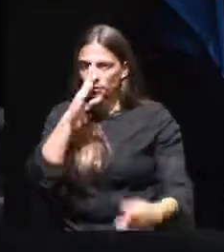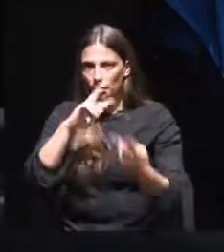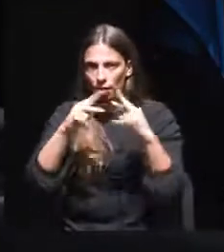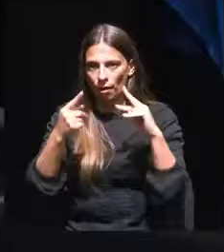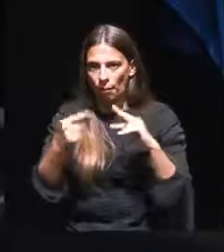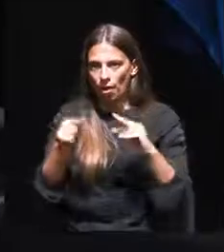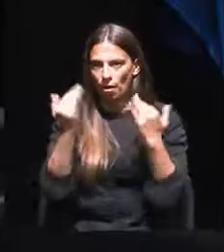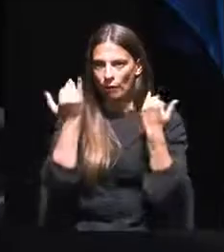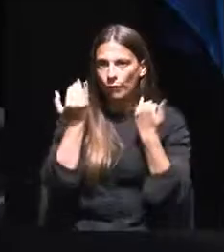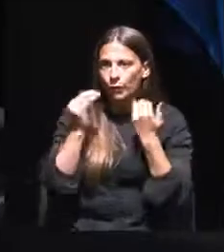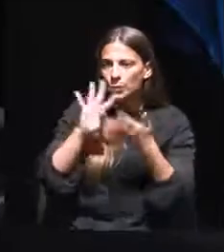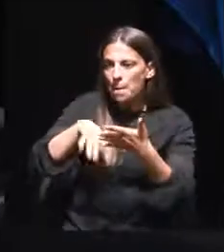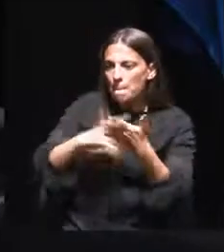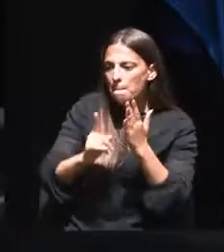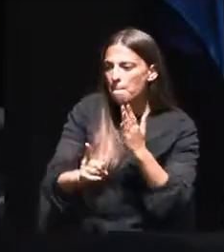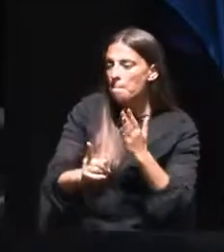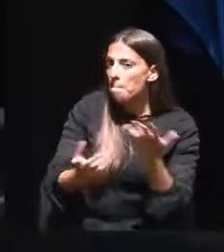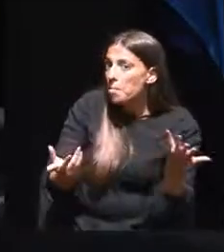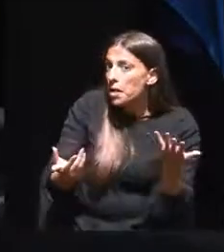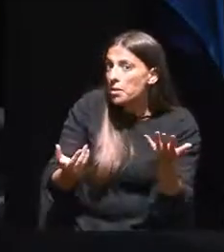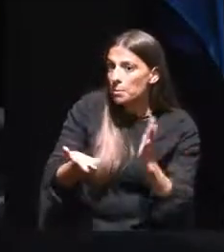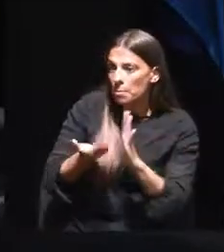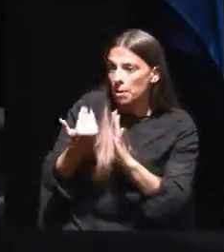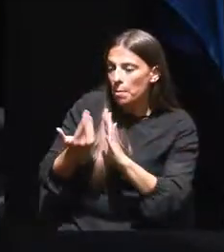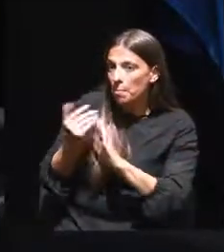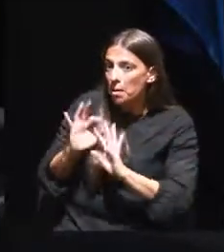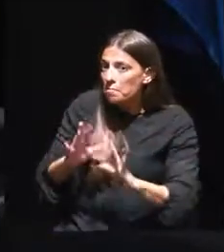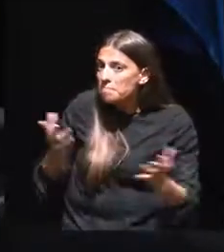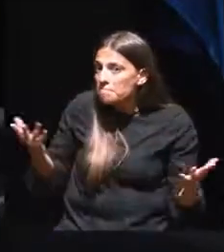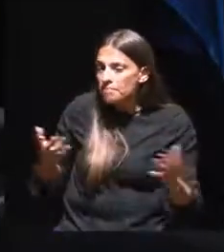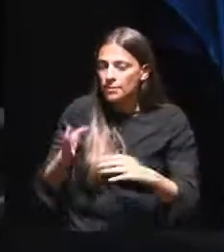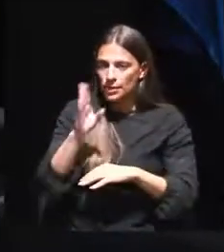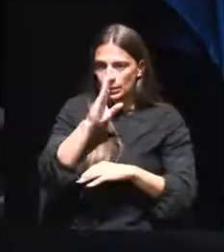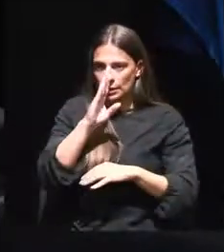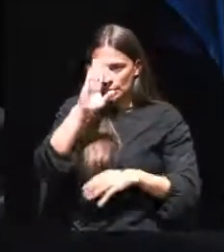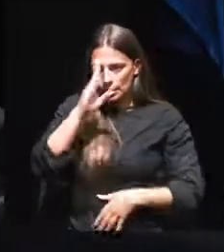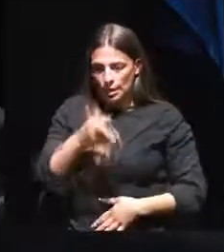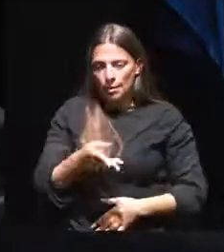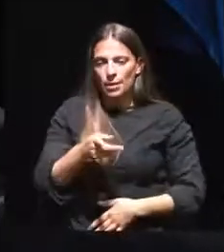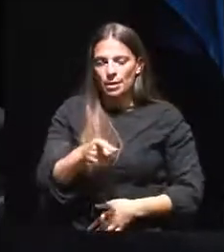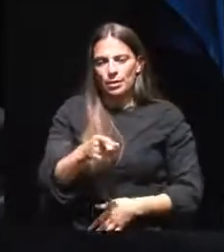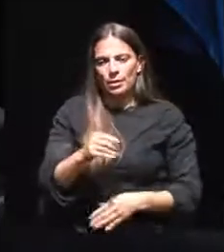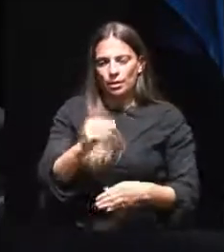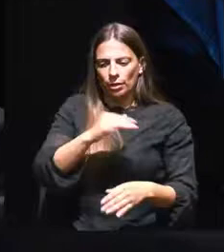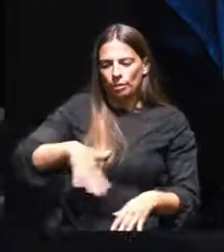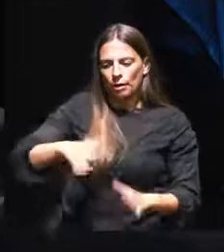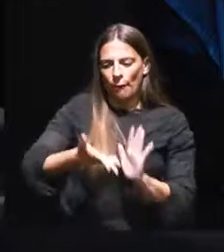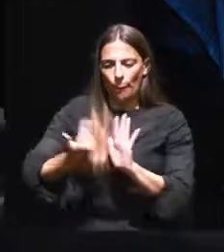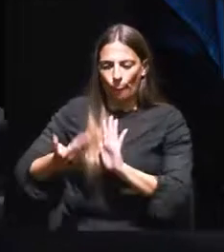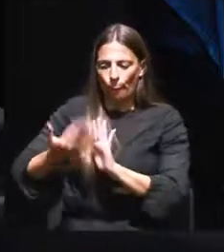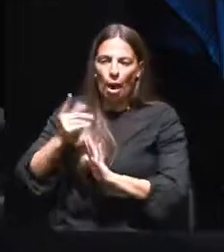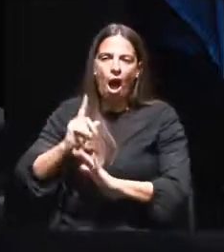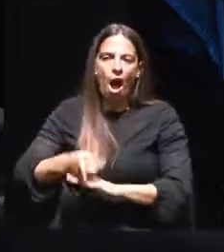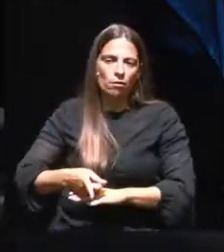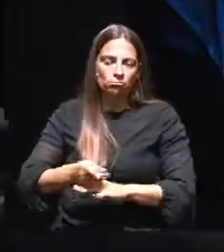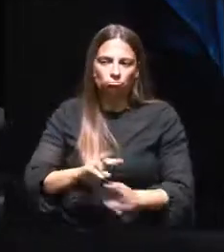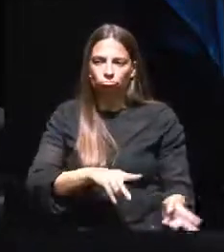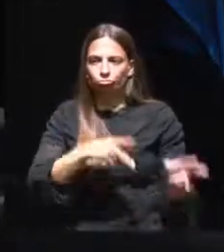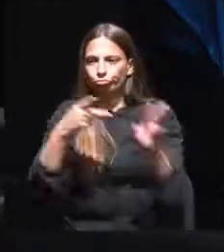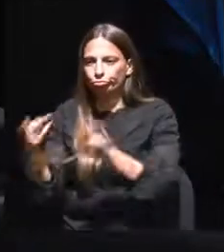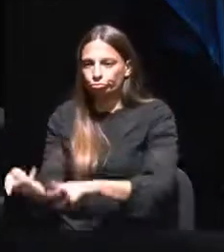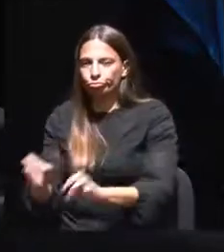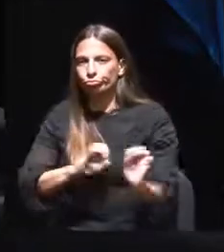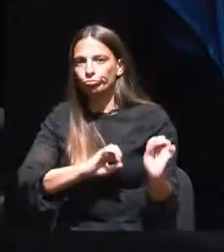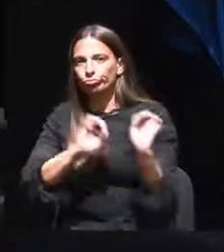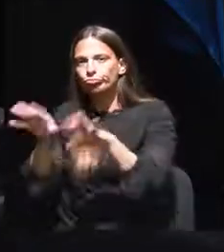a Câmara tem conhecimento desse plano de descontaminação e se sabe qual a quantidade de terras retiradas e para onde foram